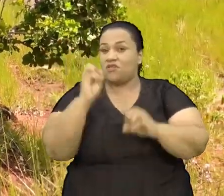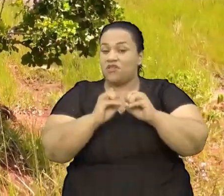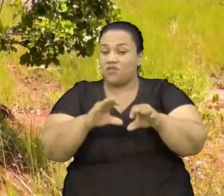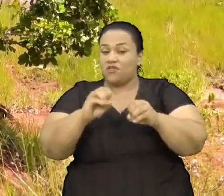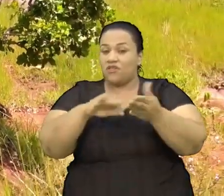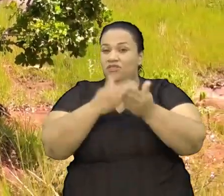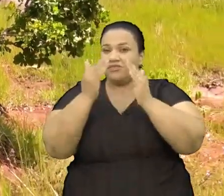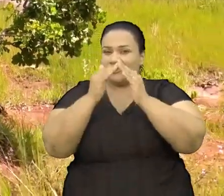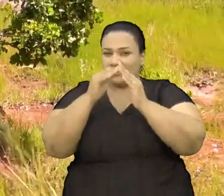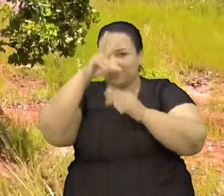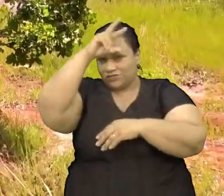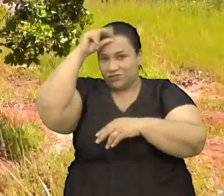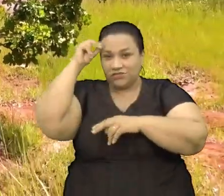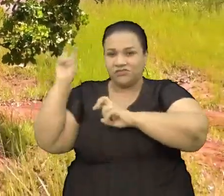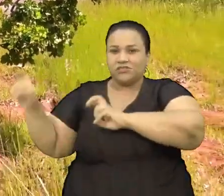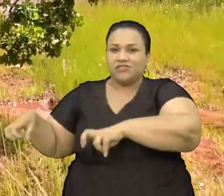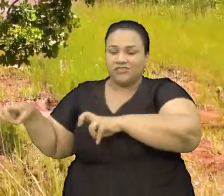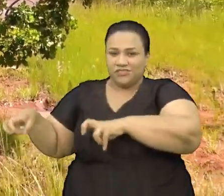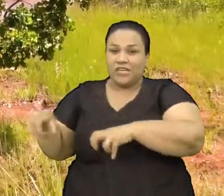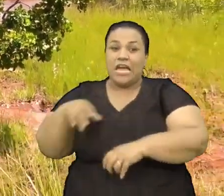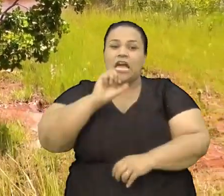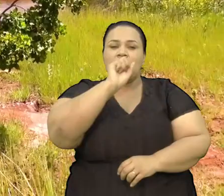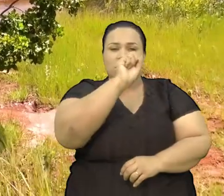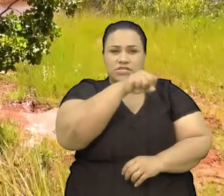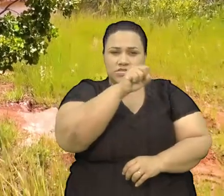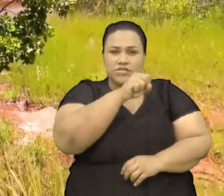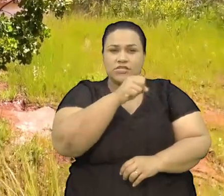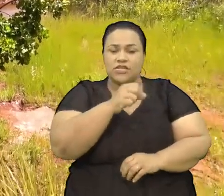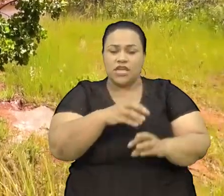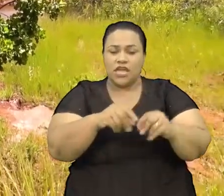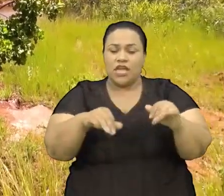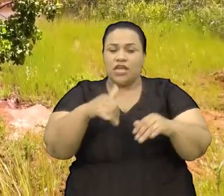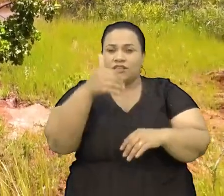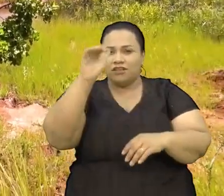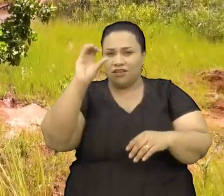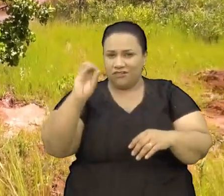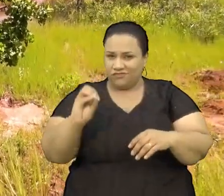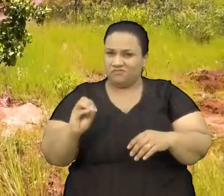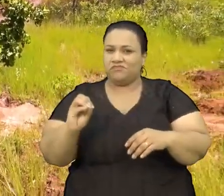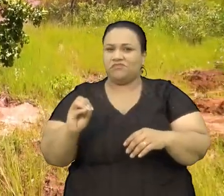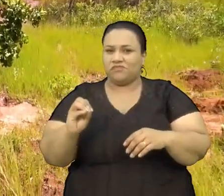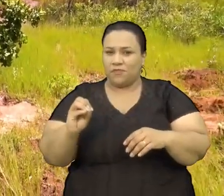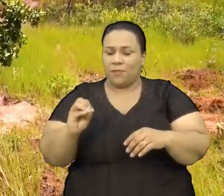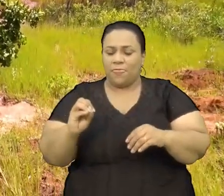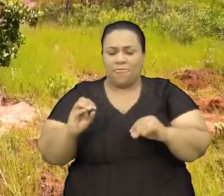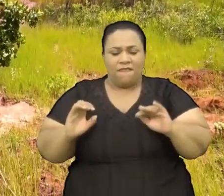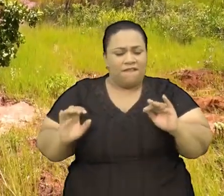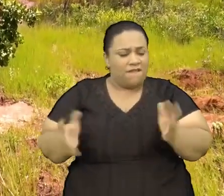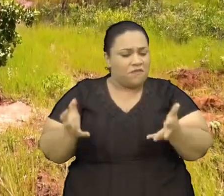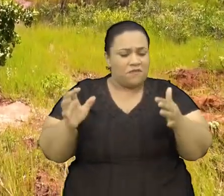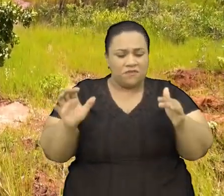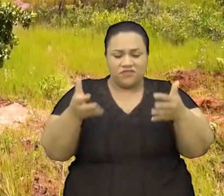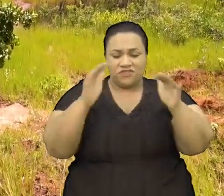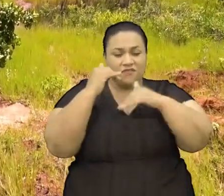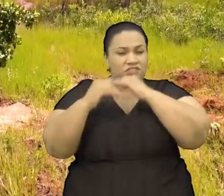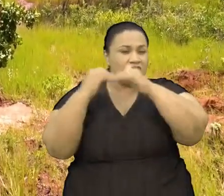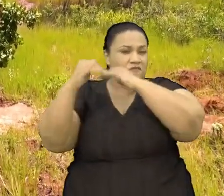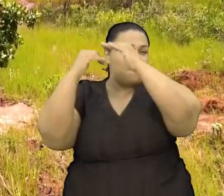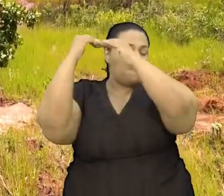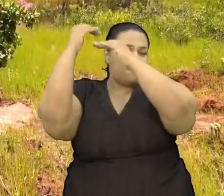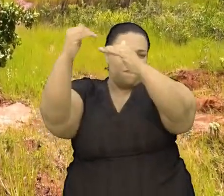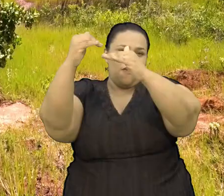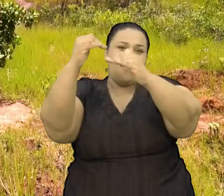educação Da escola Barão do Rio Branco Com certeza Essa área De 10 hectares Vai somar Muito No nosso Fazer